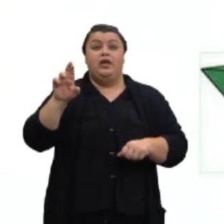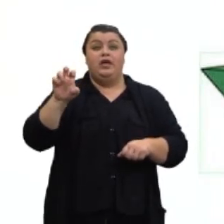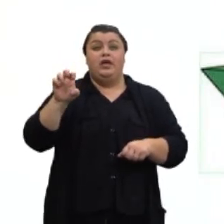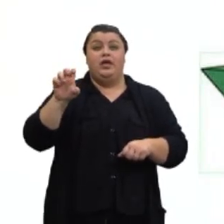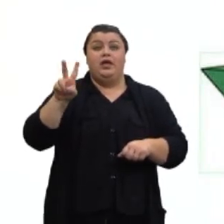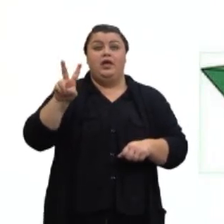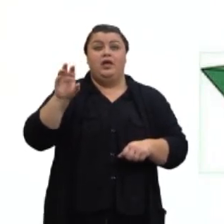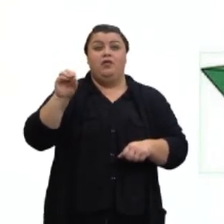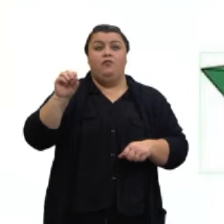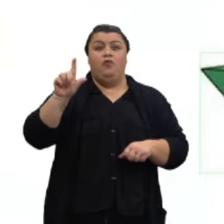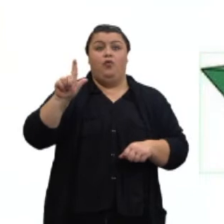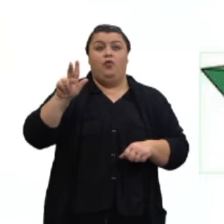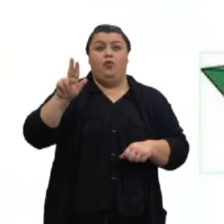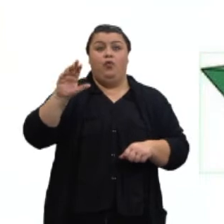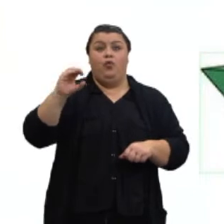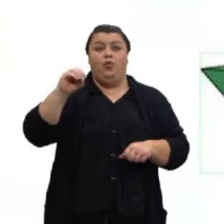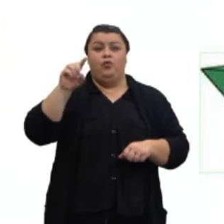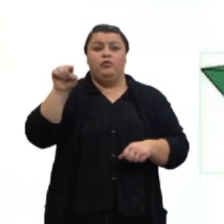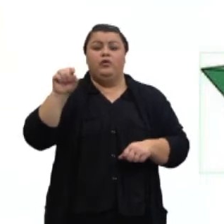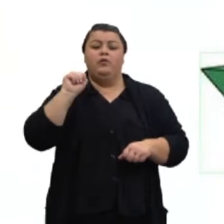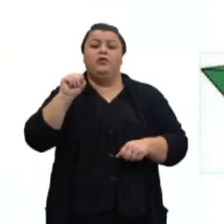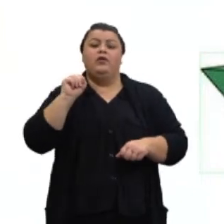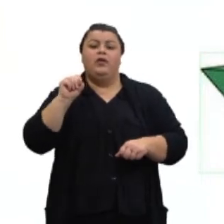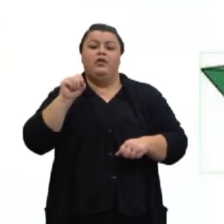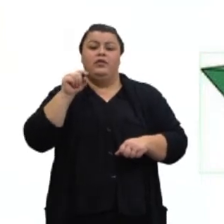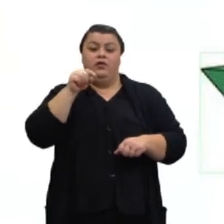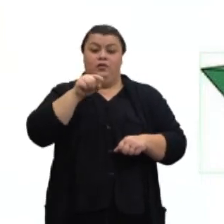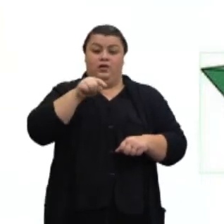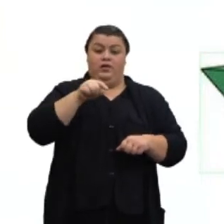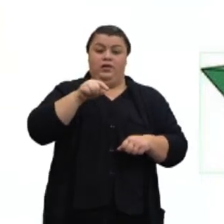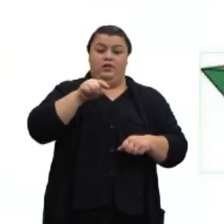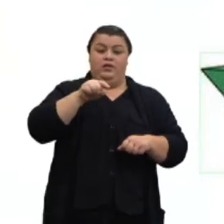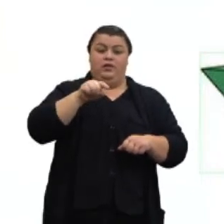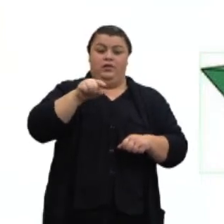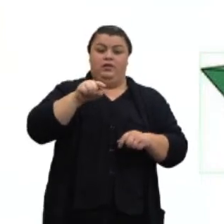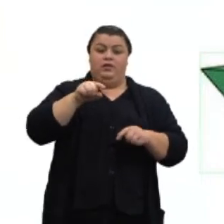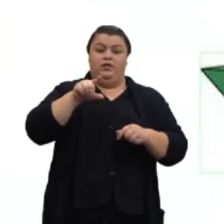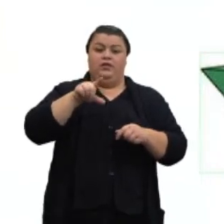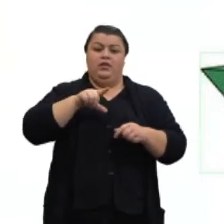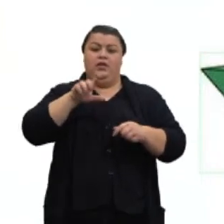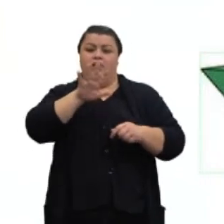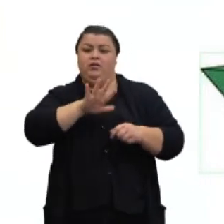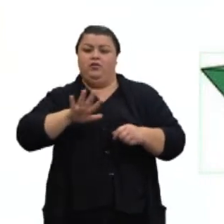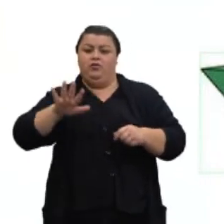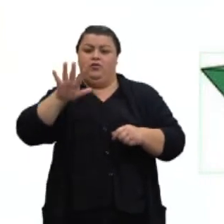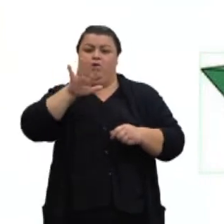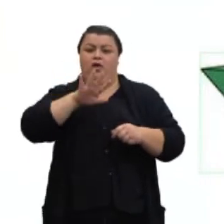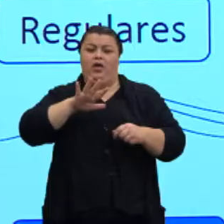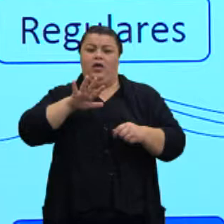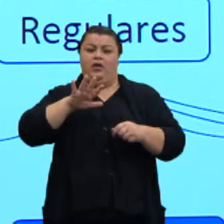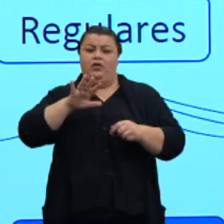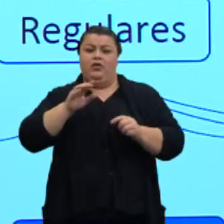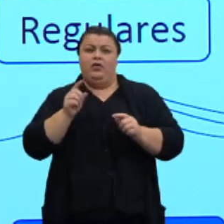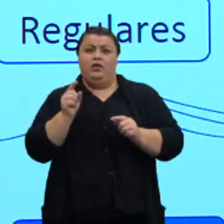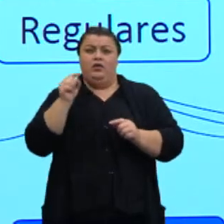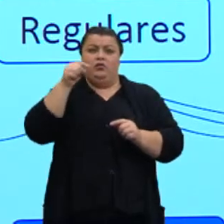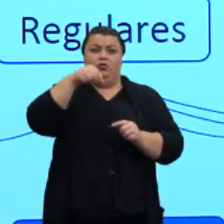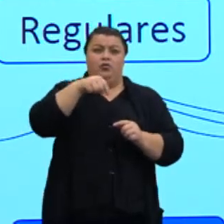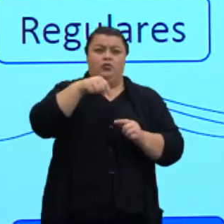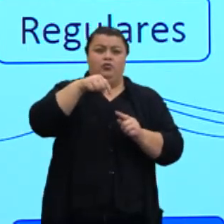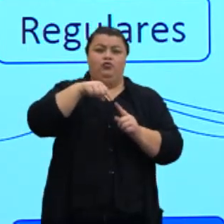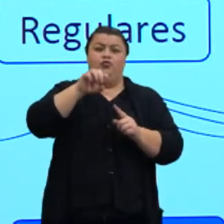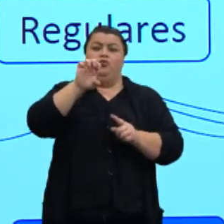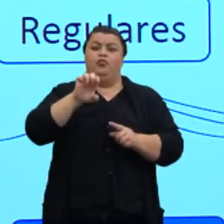que são gerados através de uma rotação de superfícies planas em torno de um eixo. Então, eu